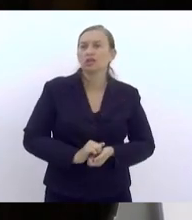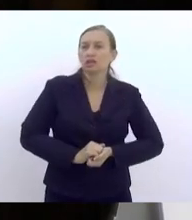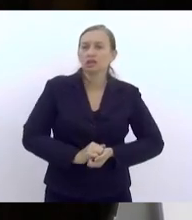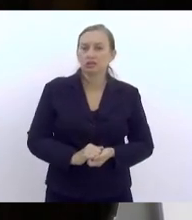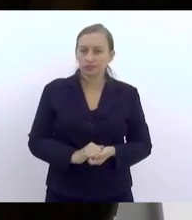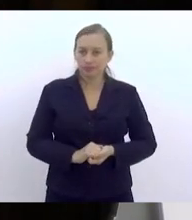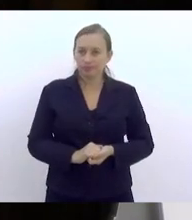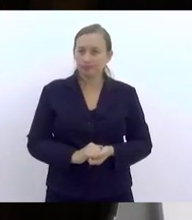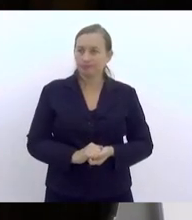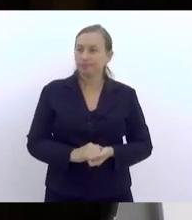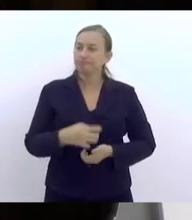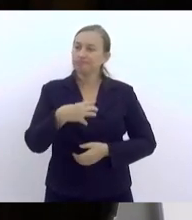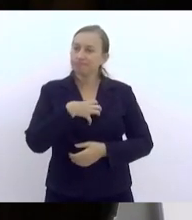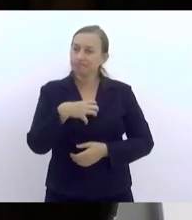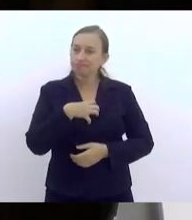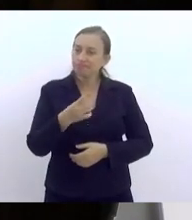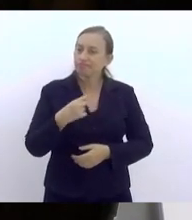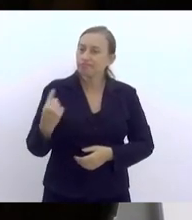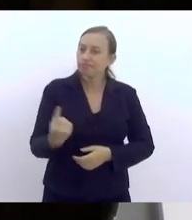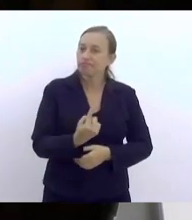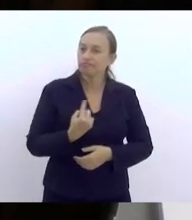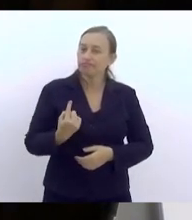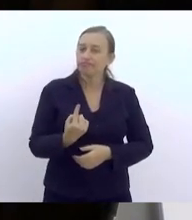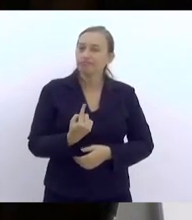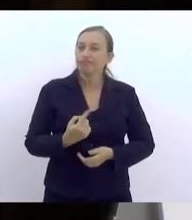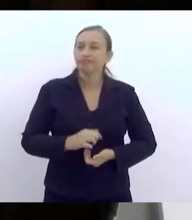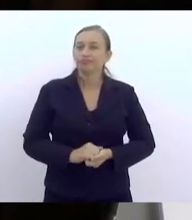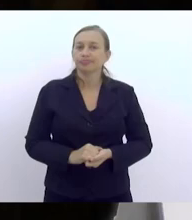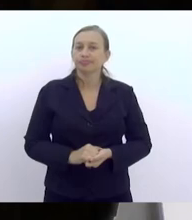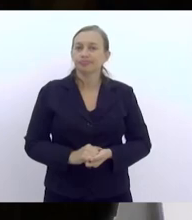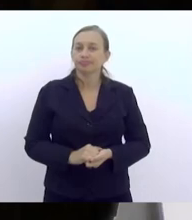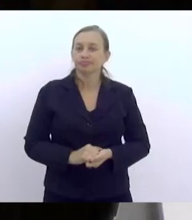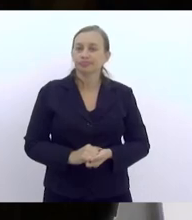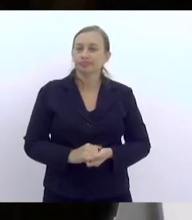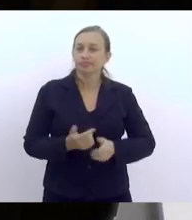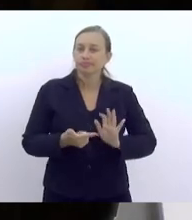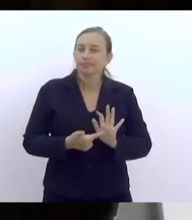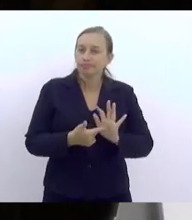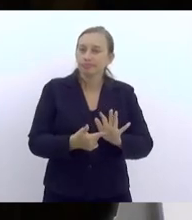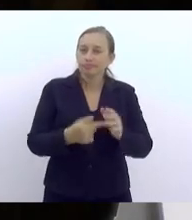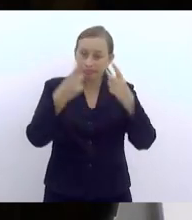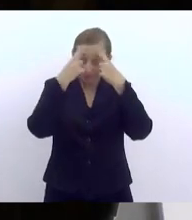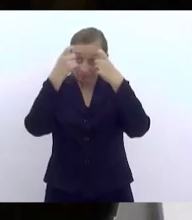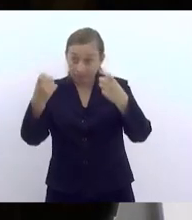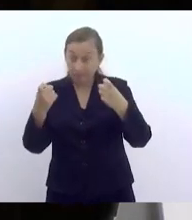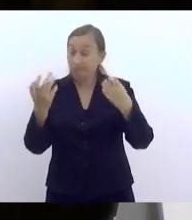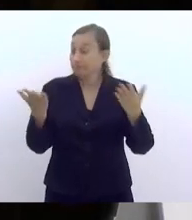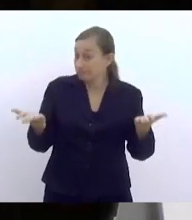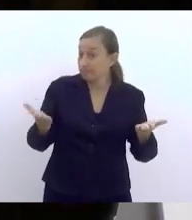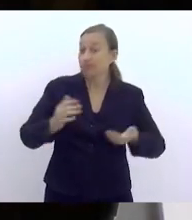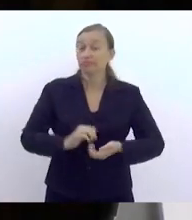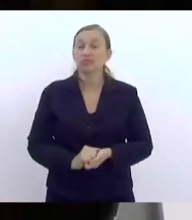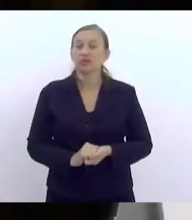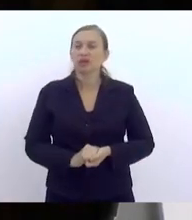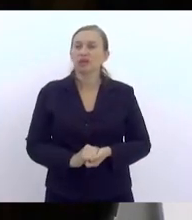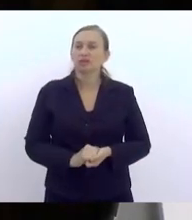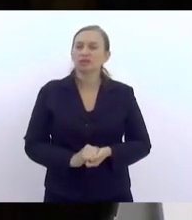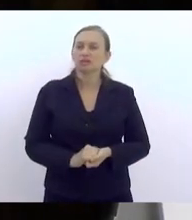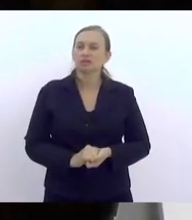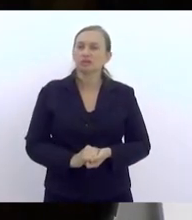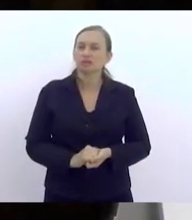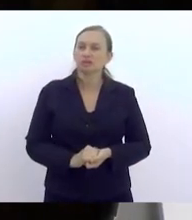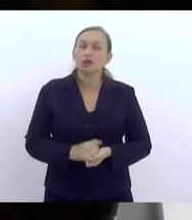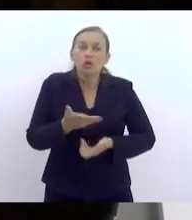que sentidos nós vamos trazer para essa questão da violência. Sendo